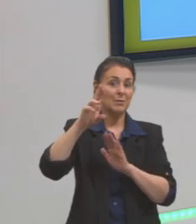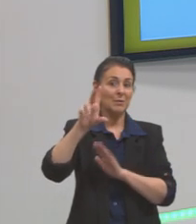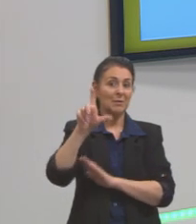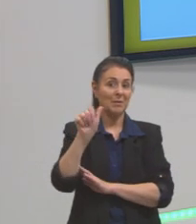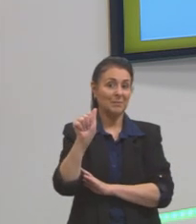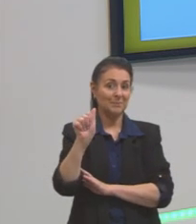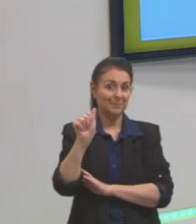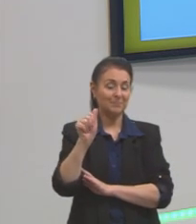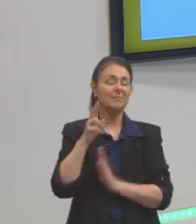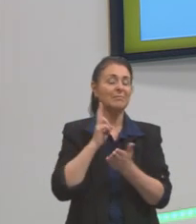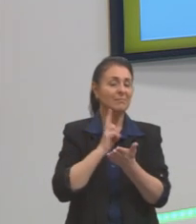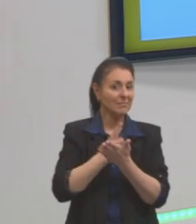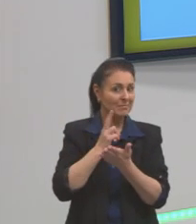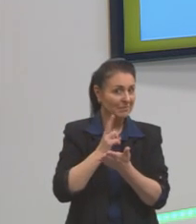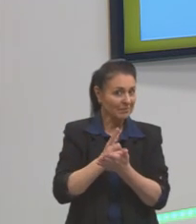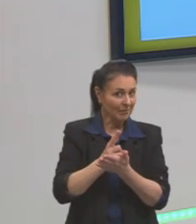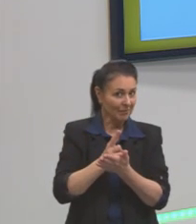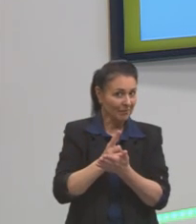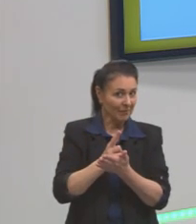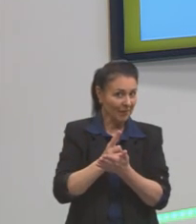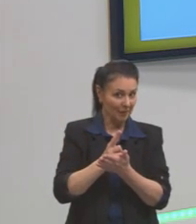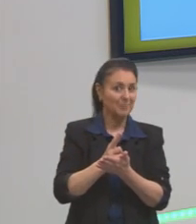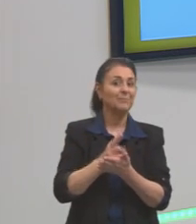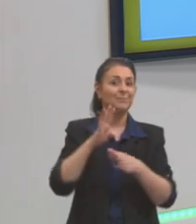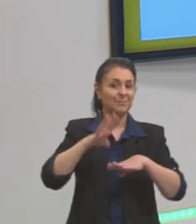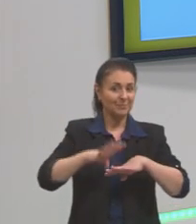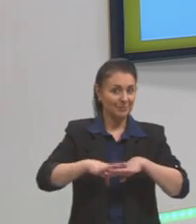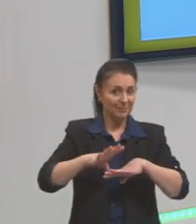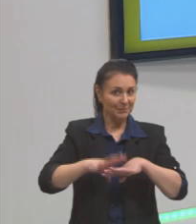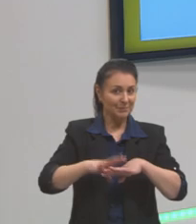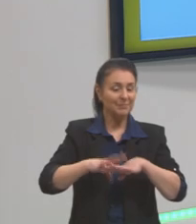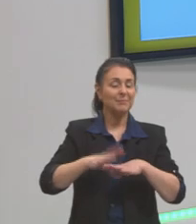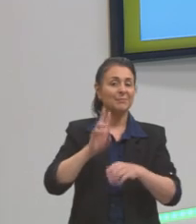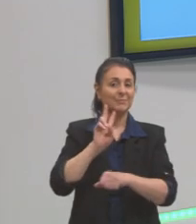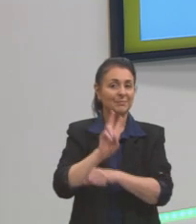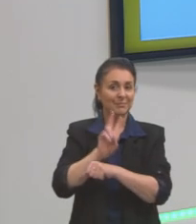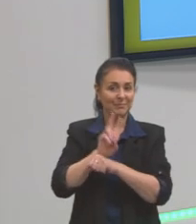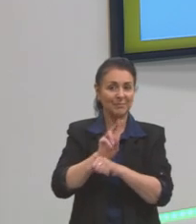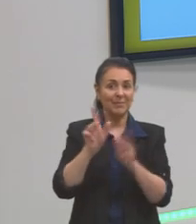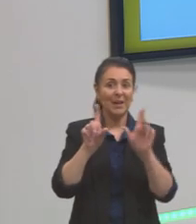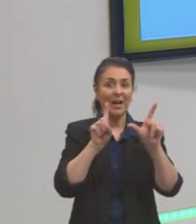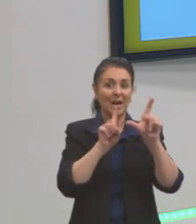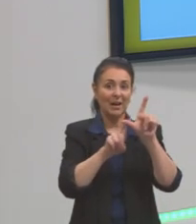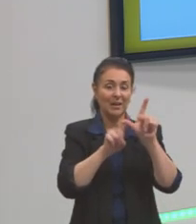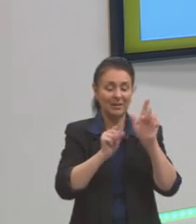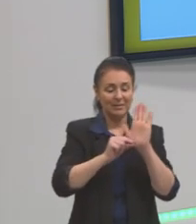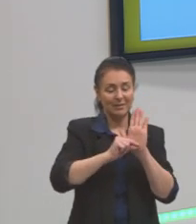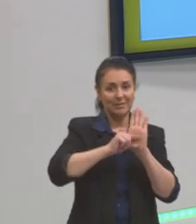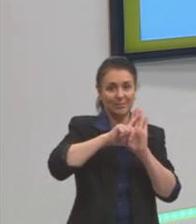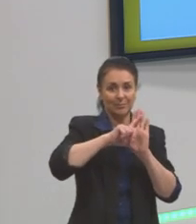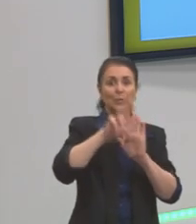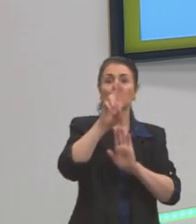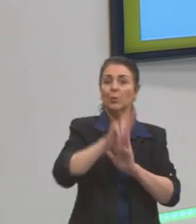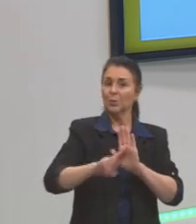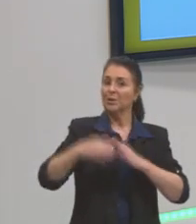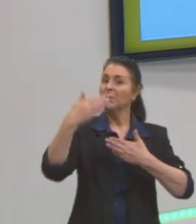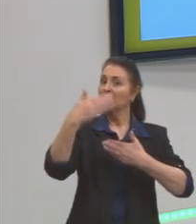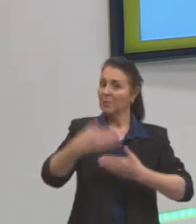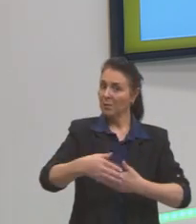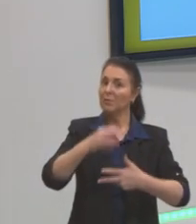a gente utiliza essa notação matemática. Então, uma letra maiúscula que é a mais usual, inclusive, em provas do Enem.